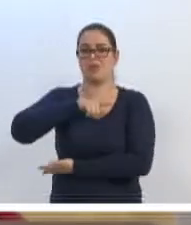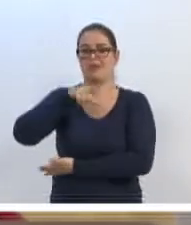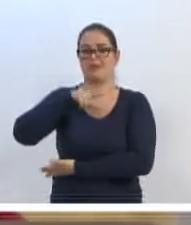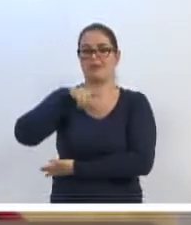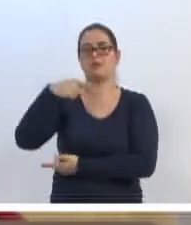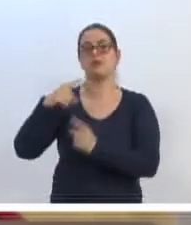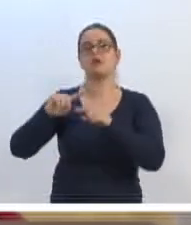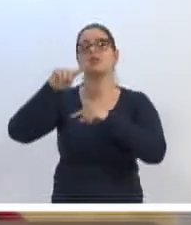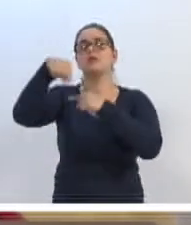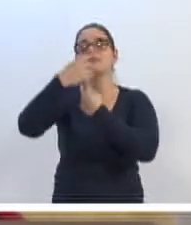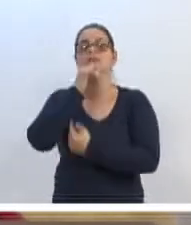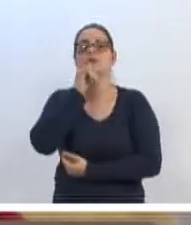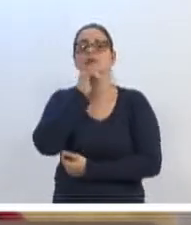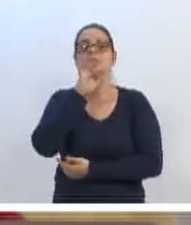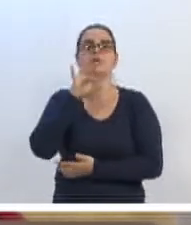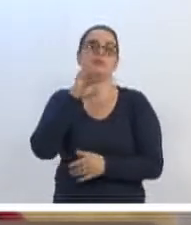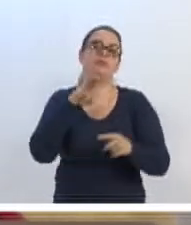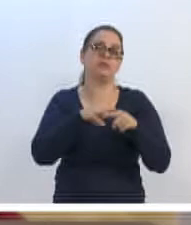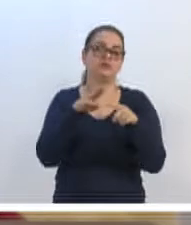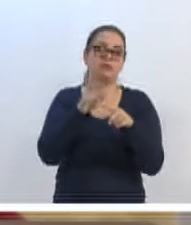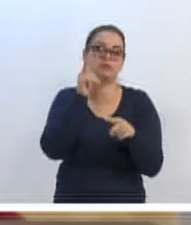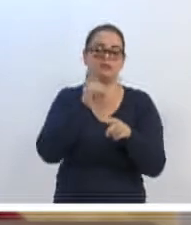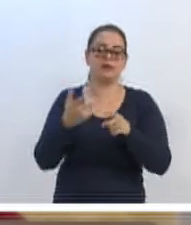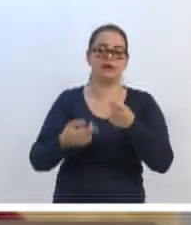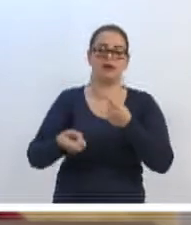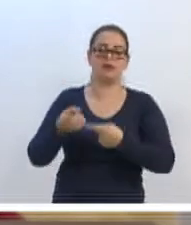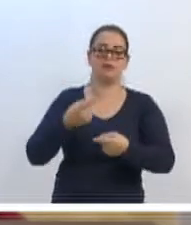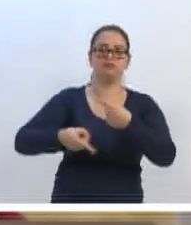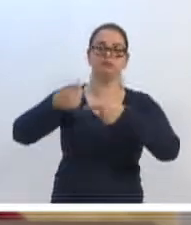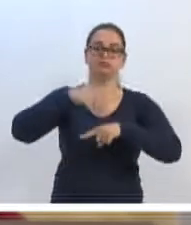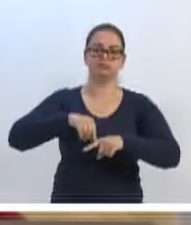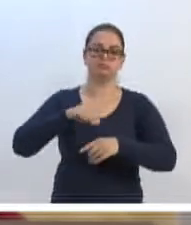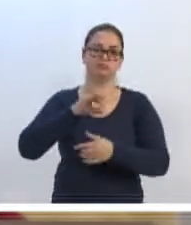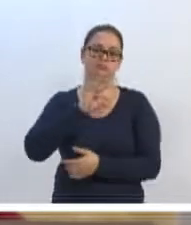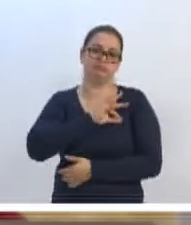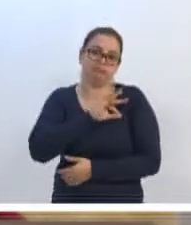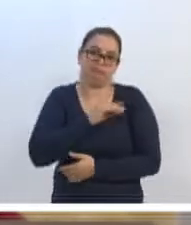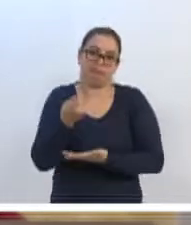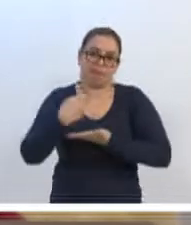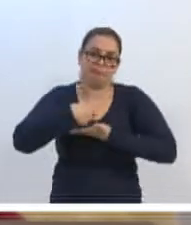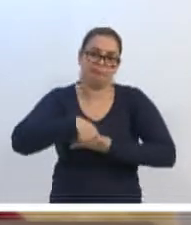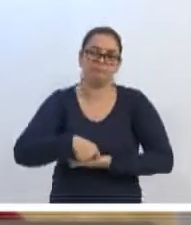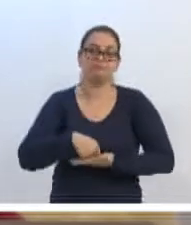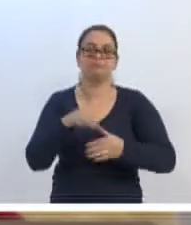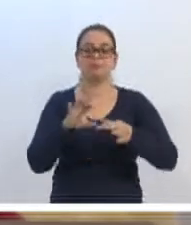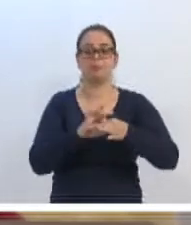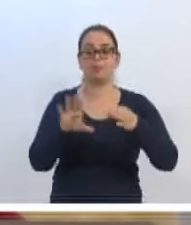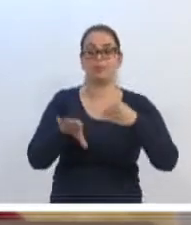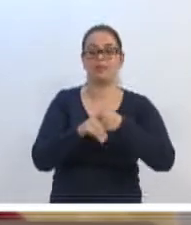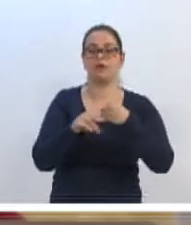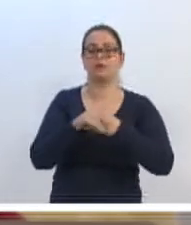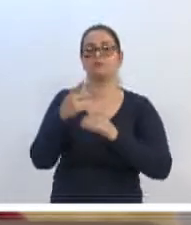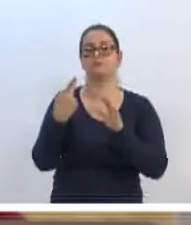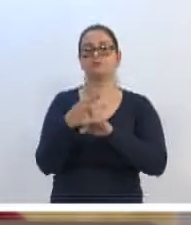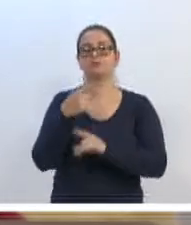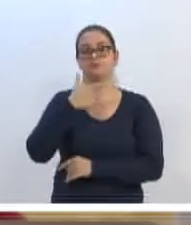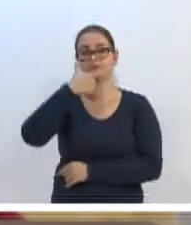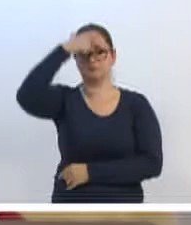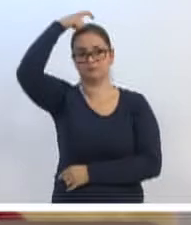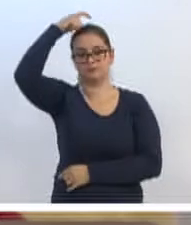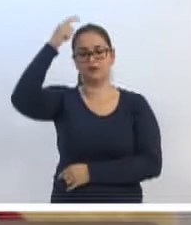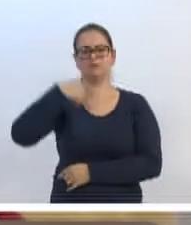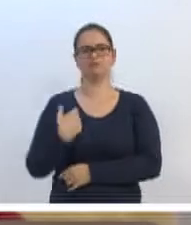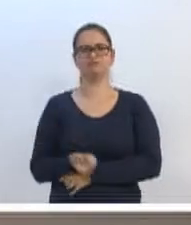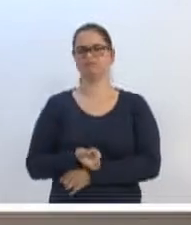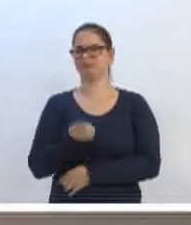posteriormente, óbvio, o município acabe ganhando com isso. Eu concedo a parte ao vereador Adriano. Com autorização do orador, vereador Adriano. Já está até estranhando,